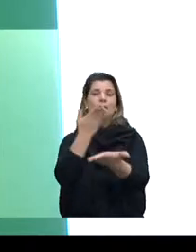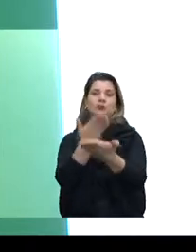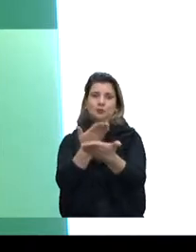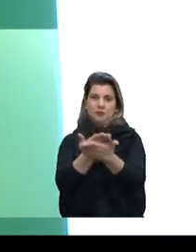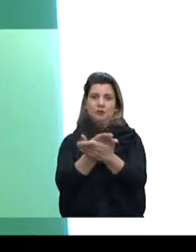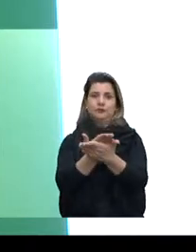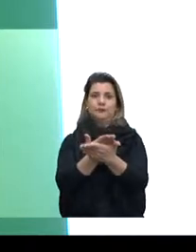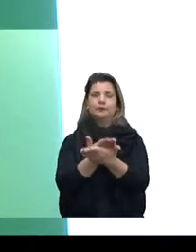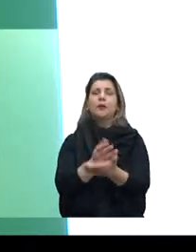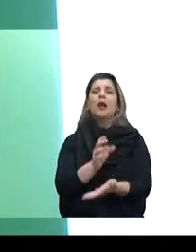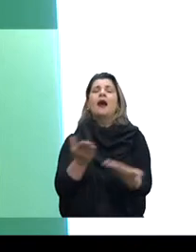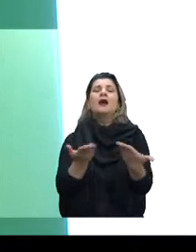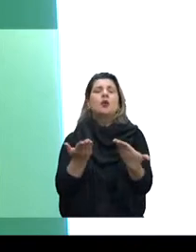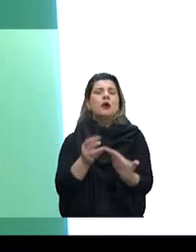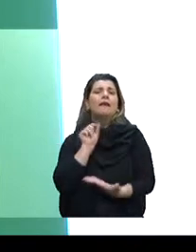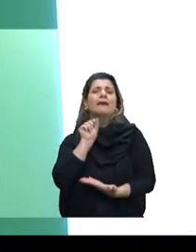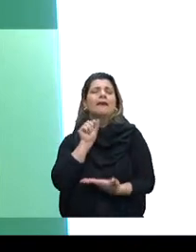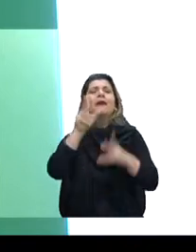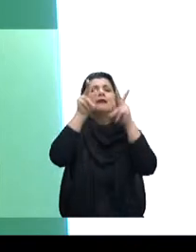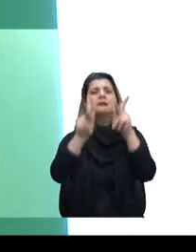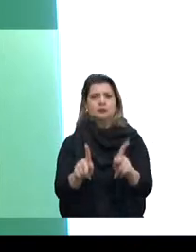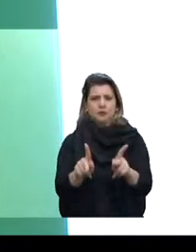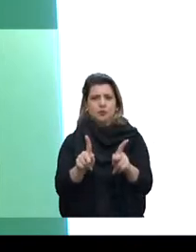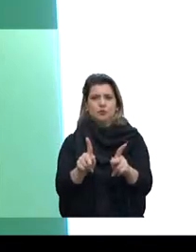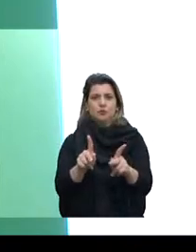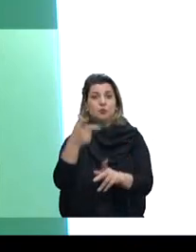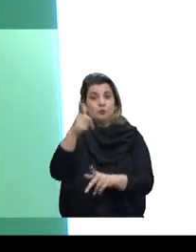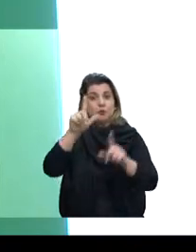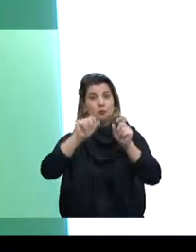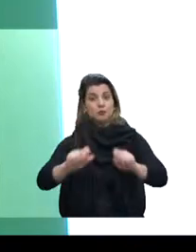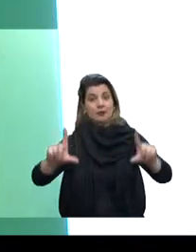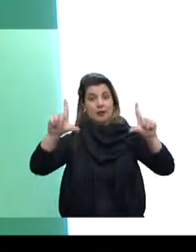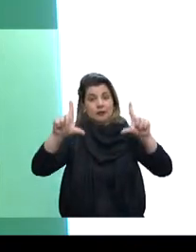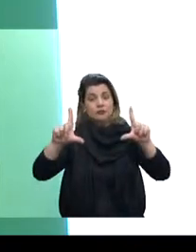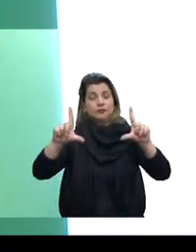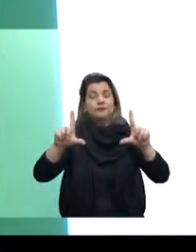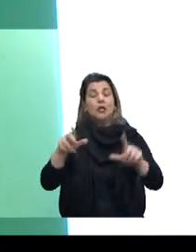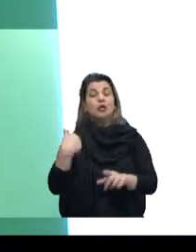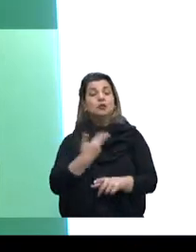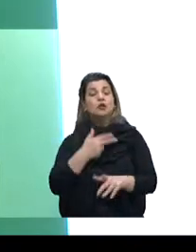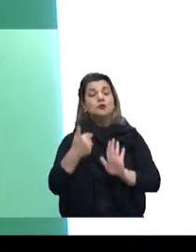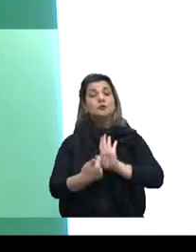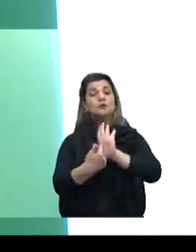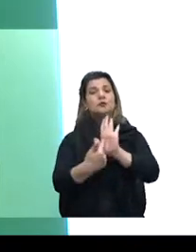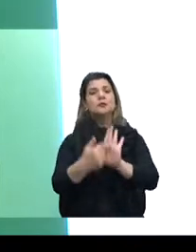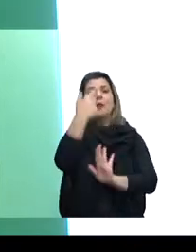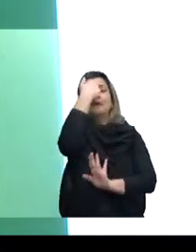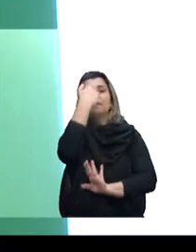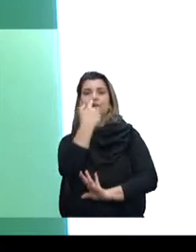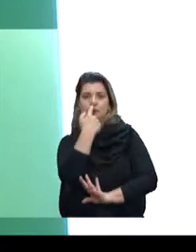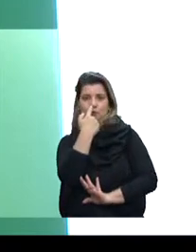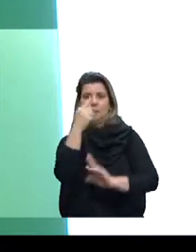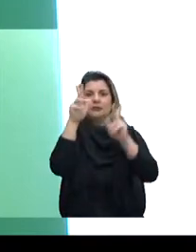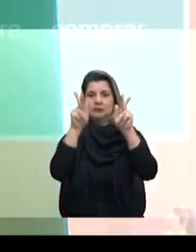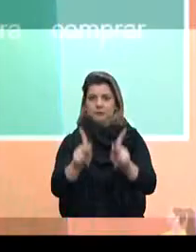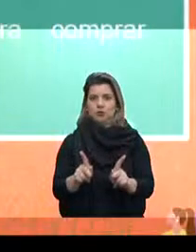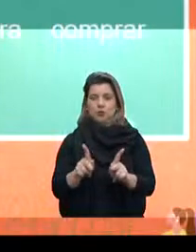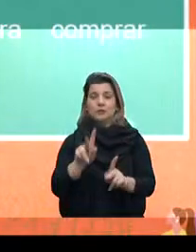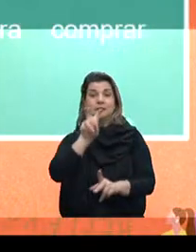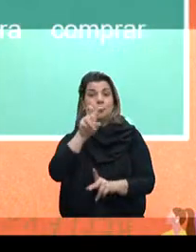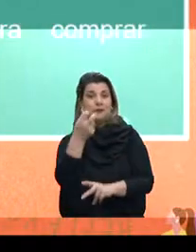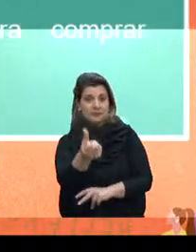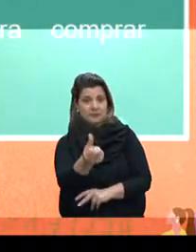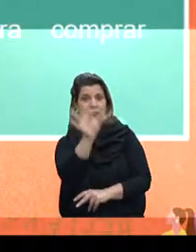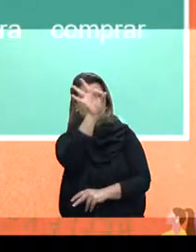Quem são essas pessoas? Agora, no slide seguinte, nós vamos trazer aqui o perfil delas. 56%,